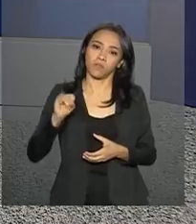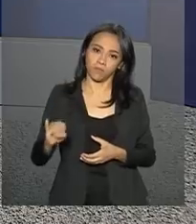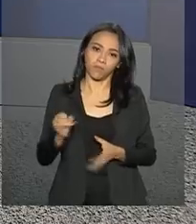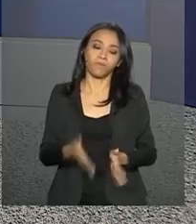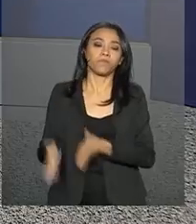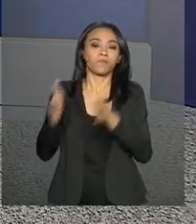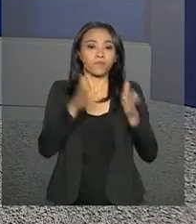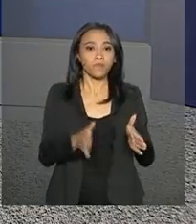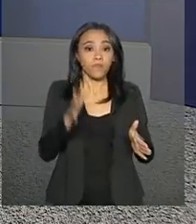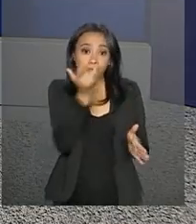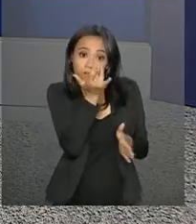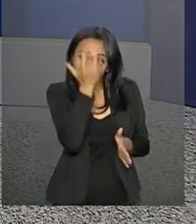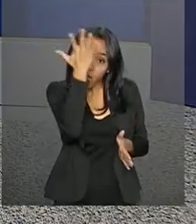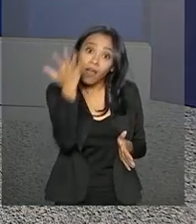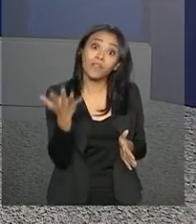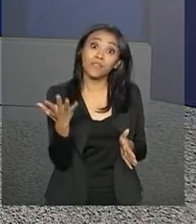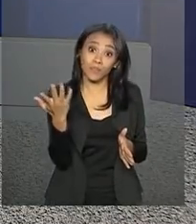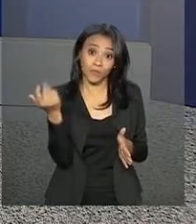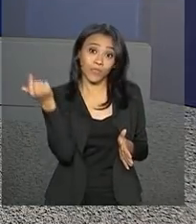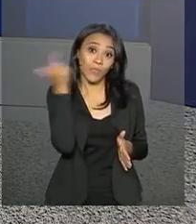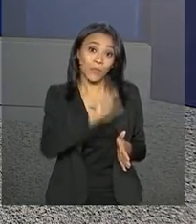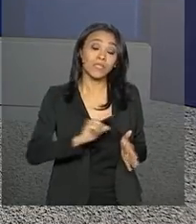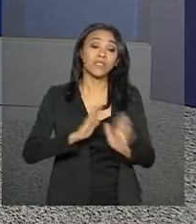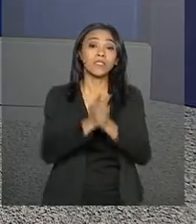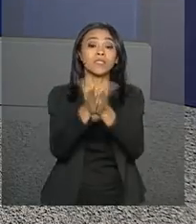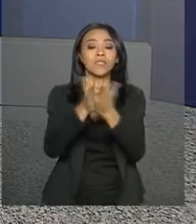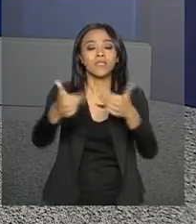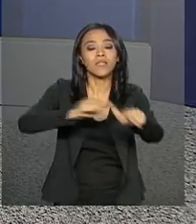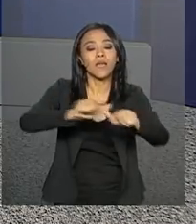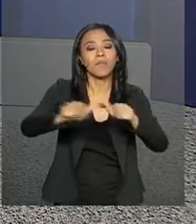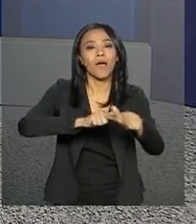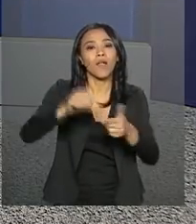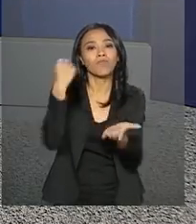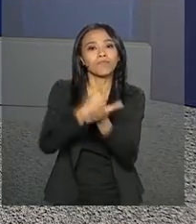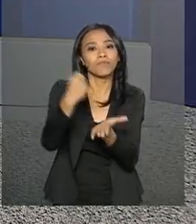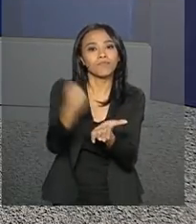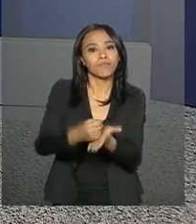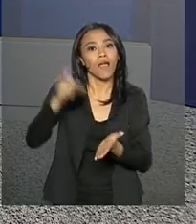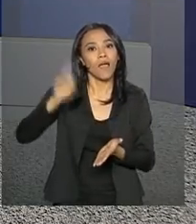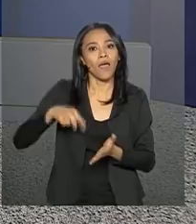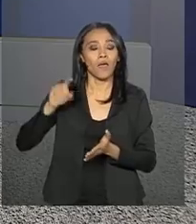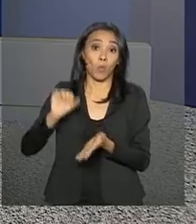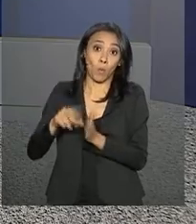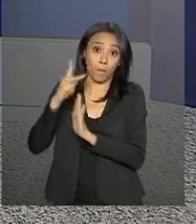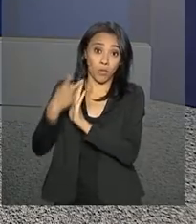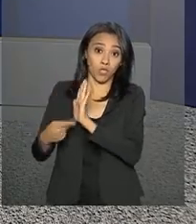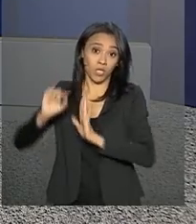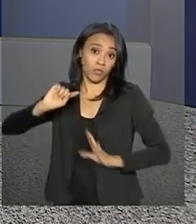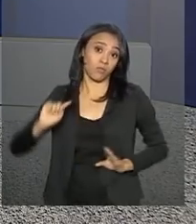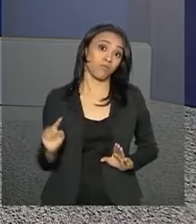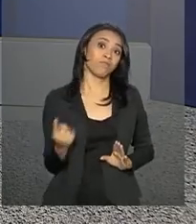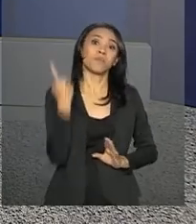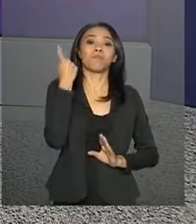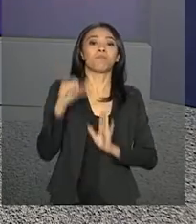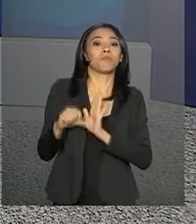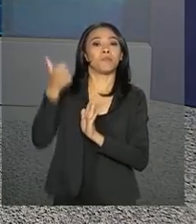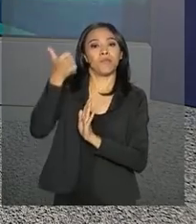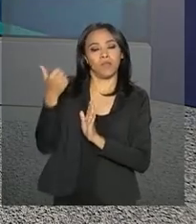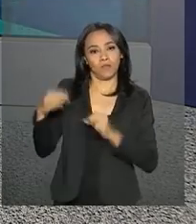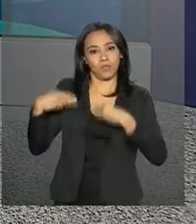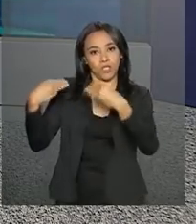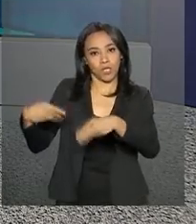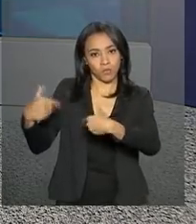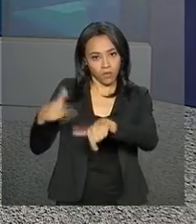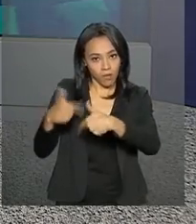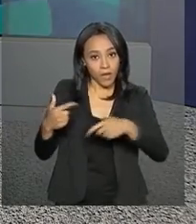Mais facilidade na hora de tirar a carteira de trabalho. Um projeto piloto do Ministério do Trabalho, em parceria com os Correios, vai